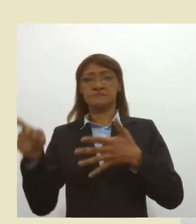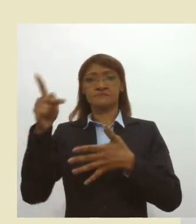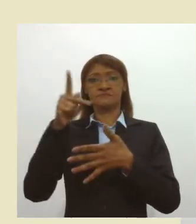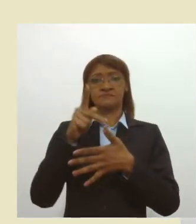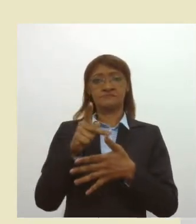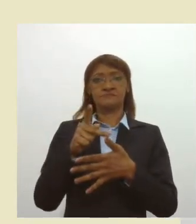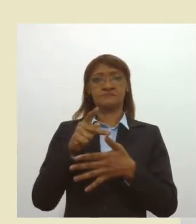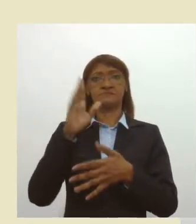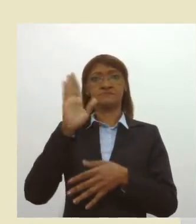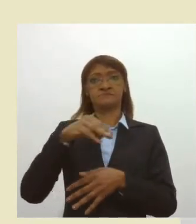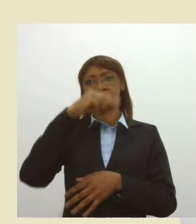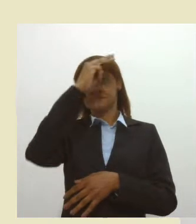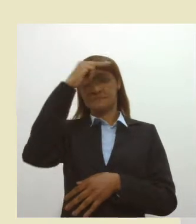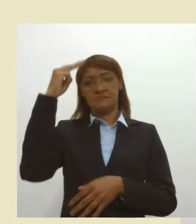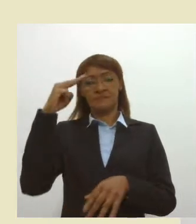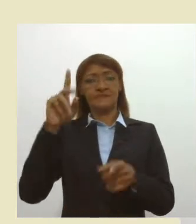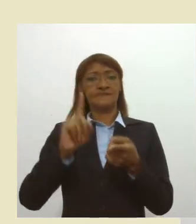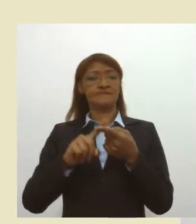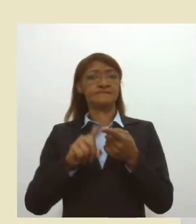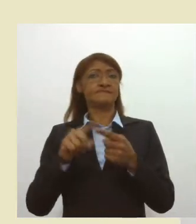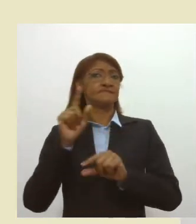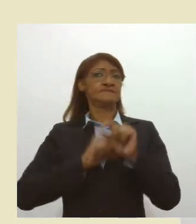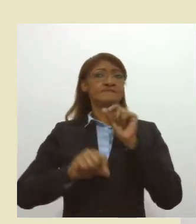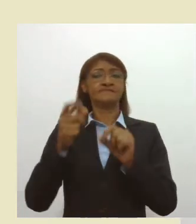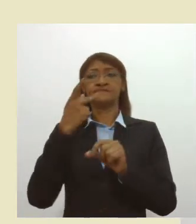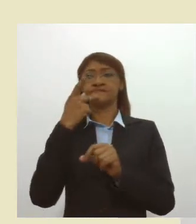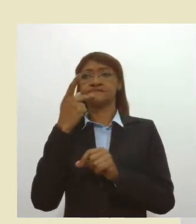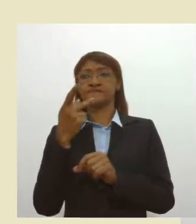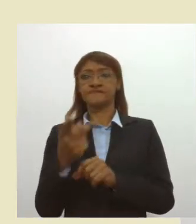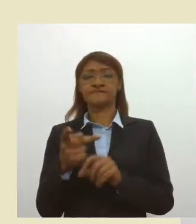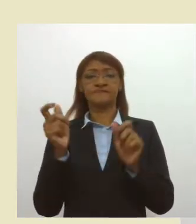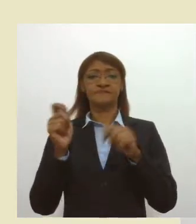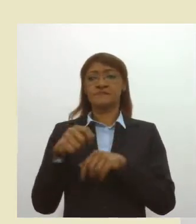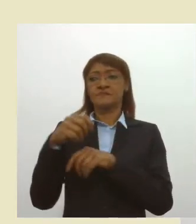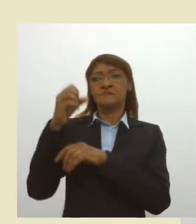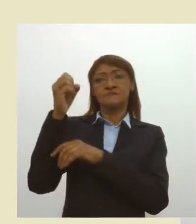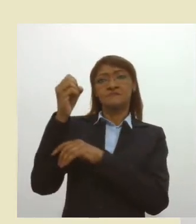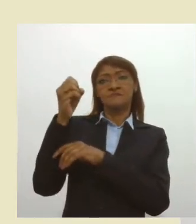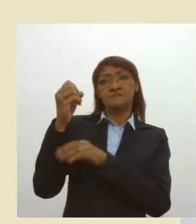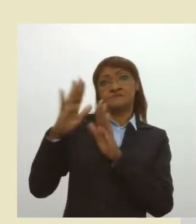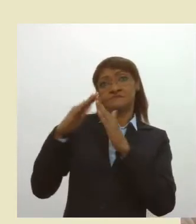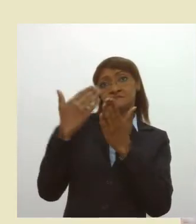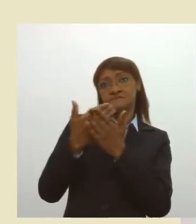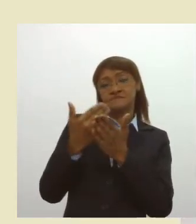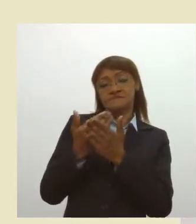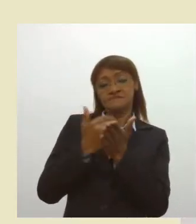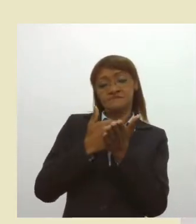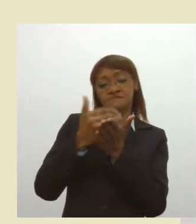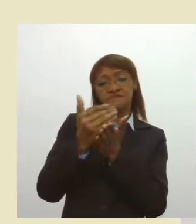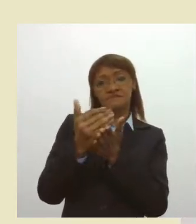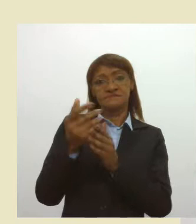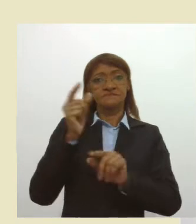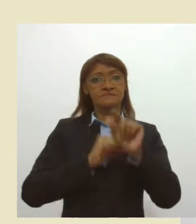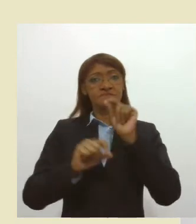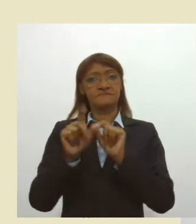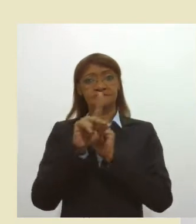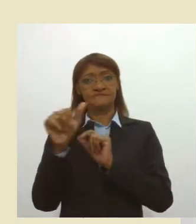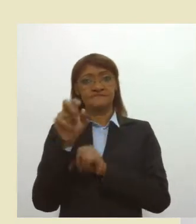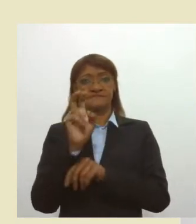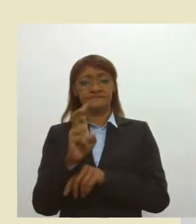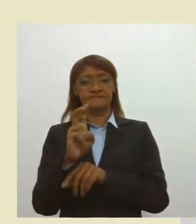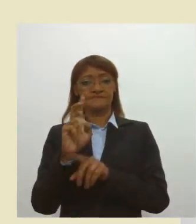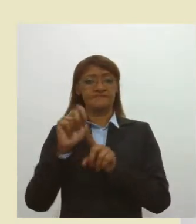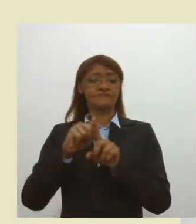Maria Mendonça disse também que há uma sinalização para que as aulas presenciais na rede pública comecem no dia 5 de